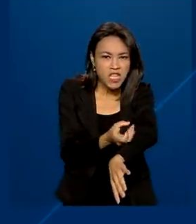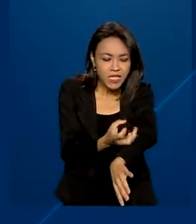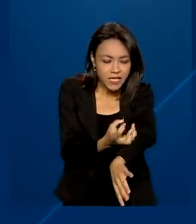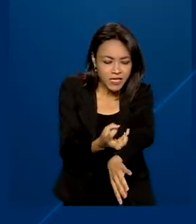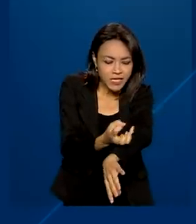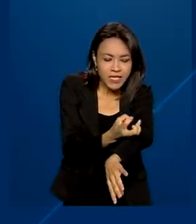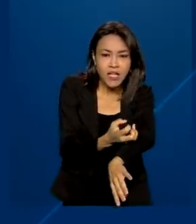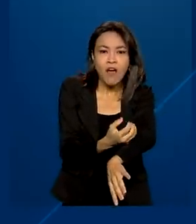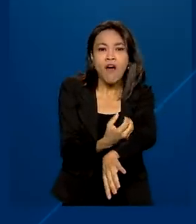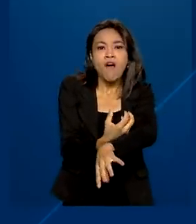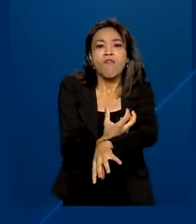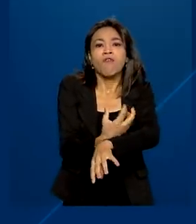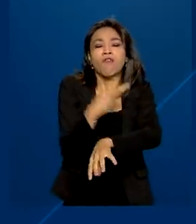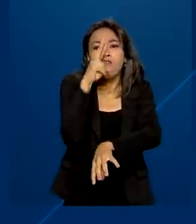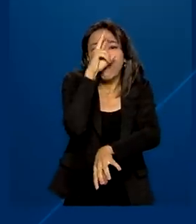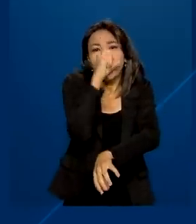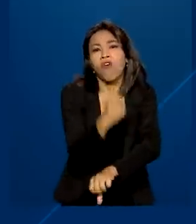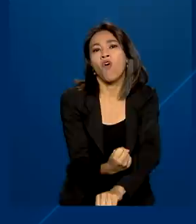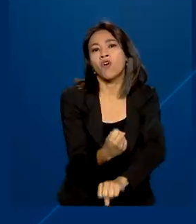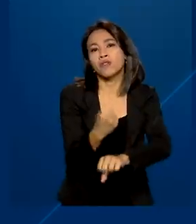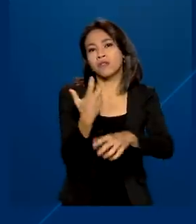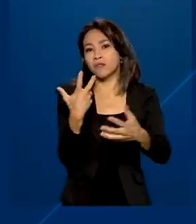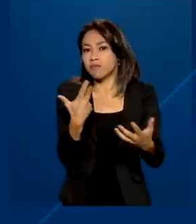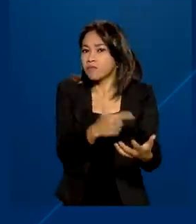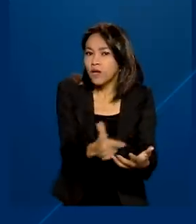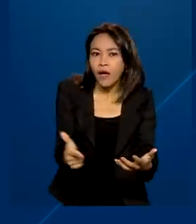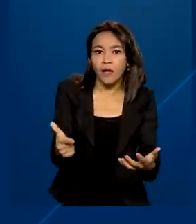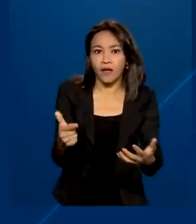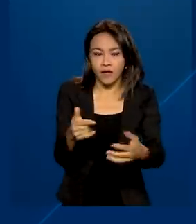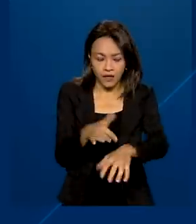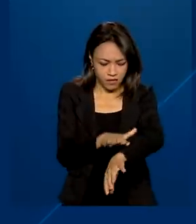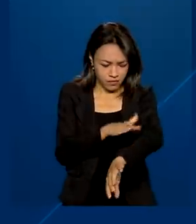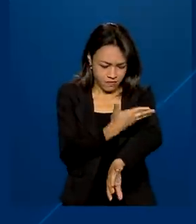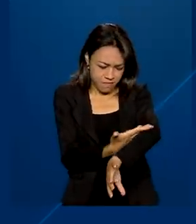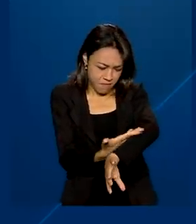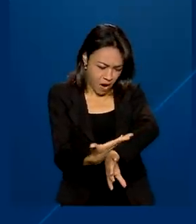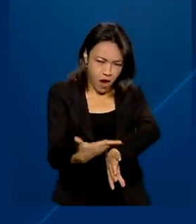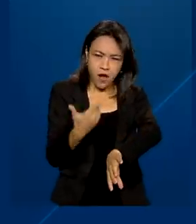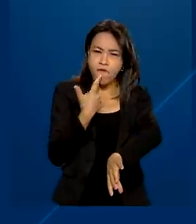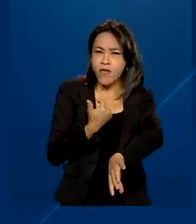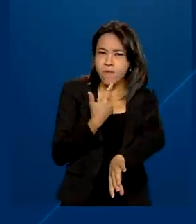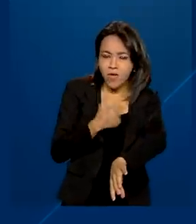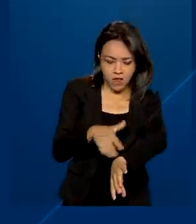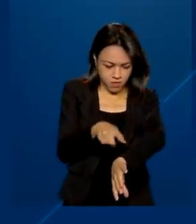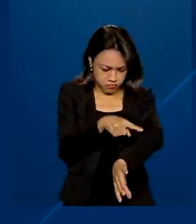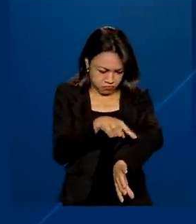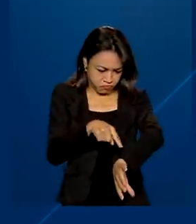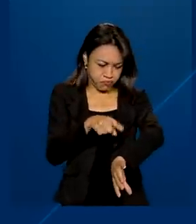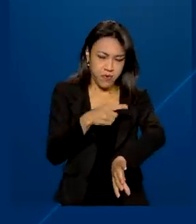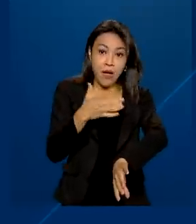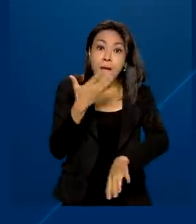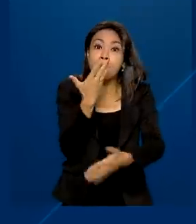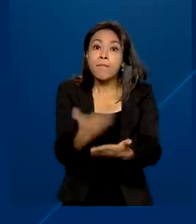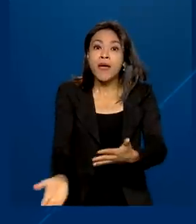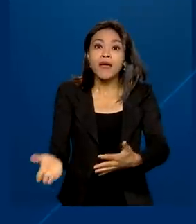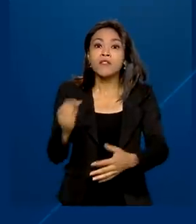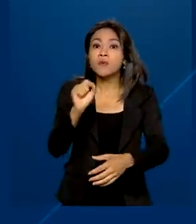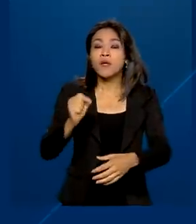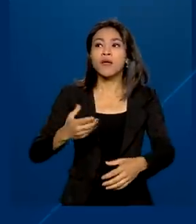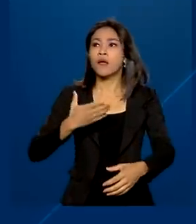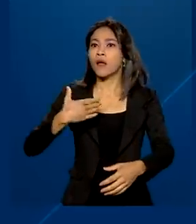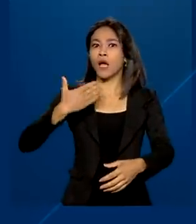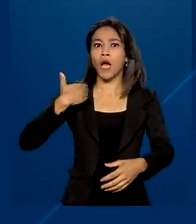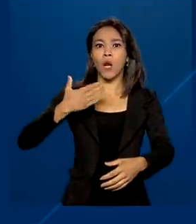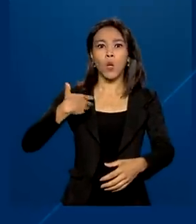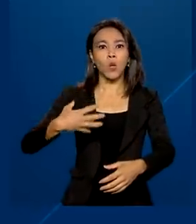perda de força nas mãos, pés ou pálpebras e manchas brancas ou avermelhadas. A pessoa também perde a sensação de calor,